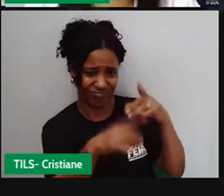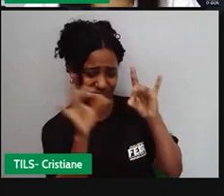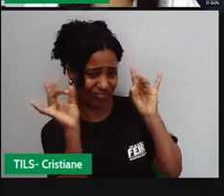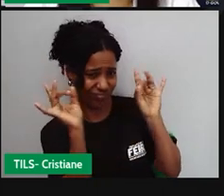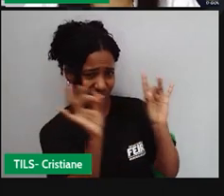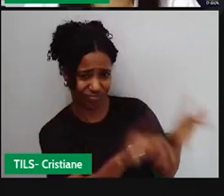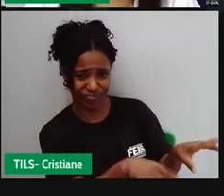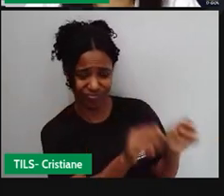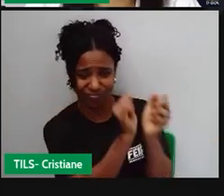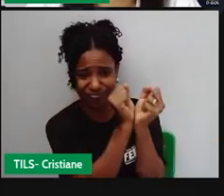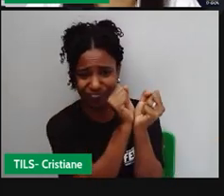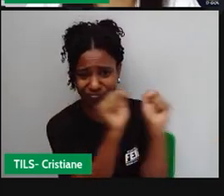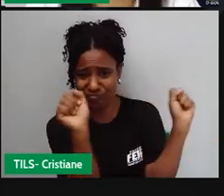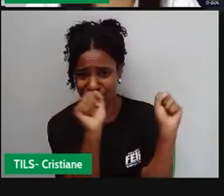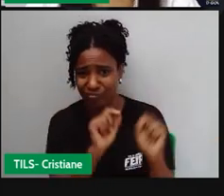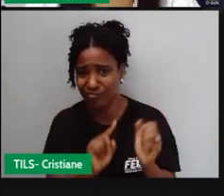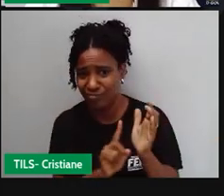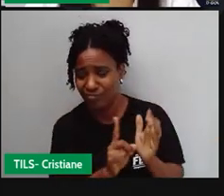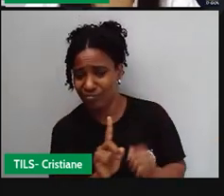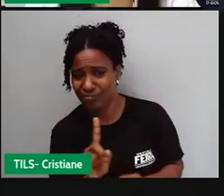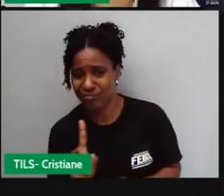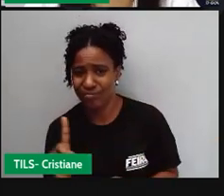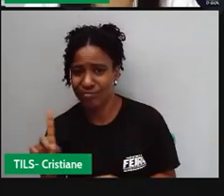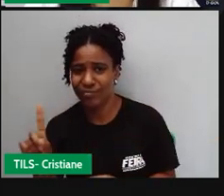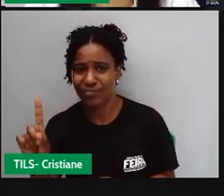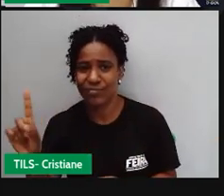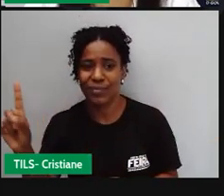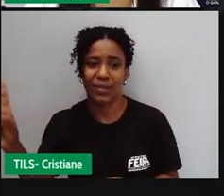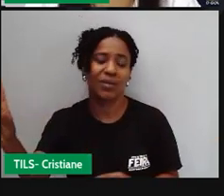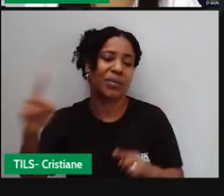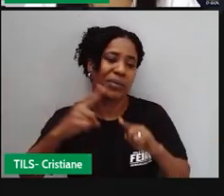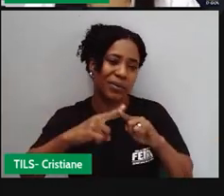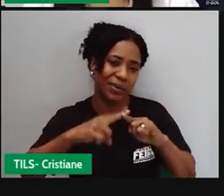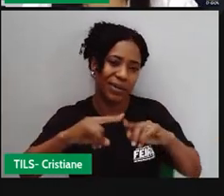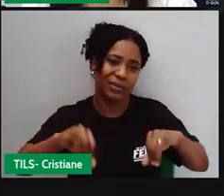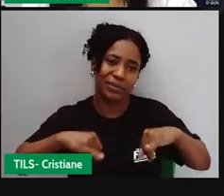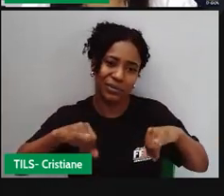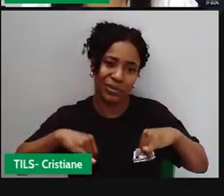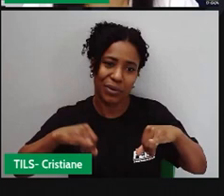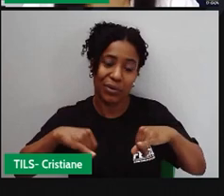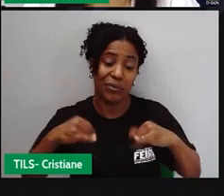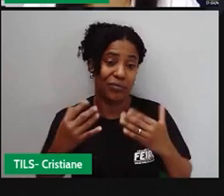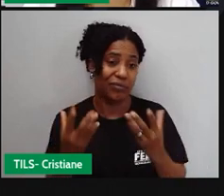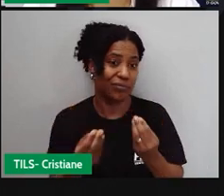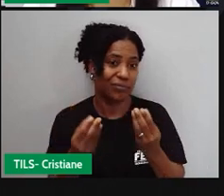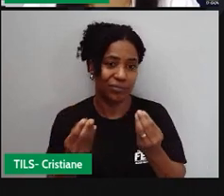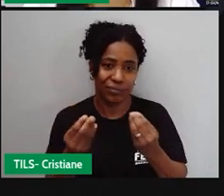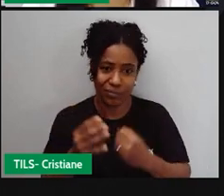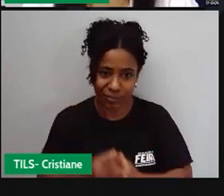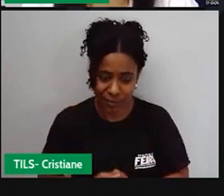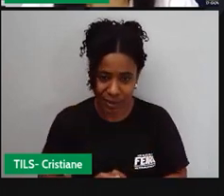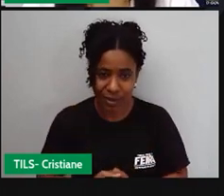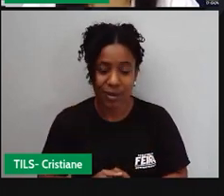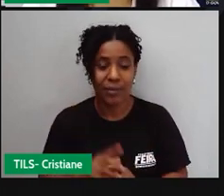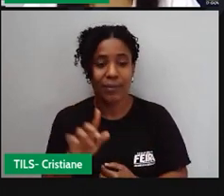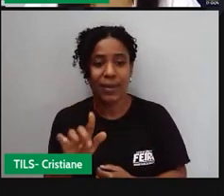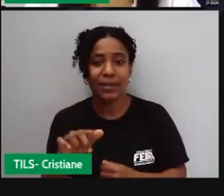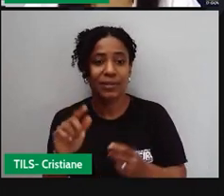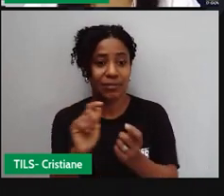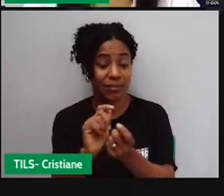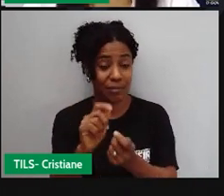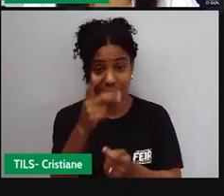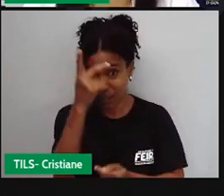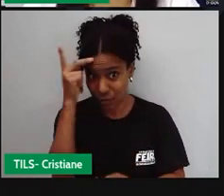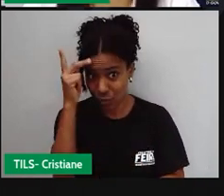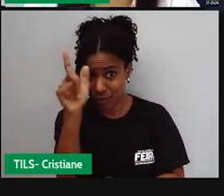condições desumanas de vida em que eles eram expostos. E os quilombolas são as pessoas que moravam lá,